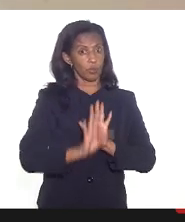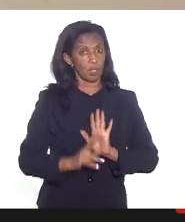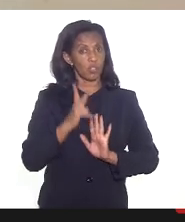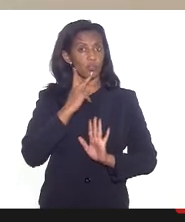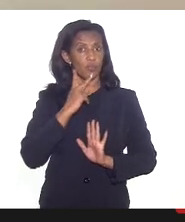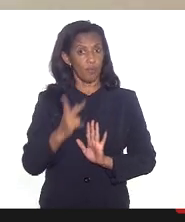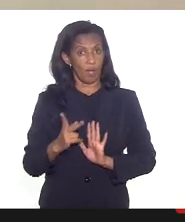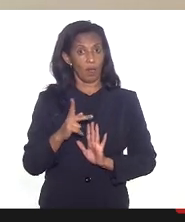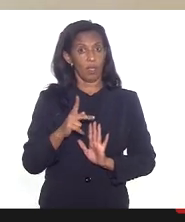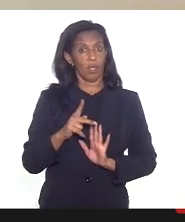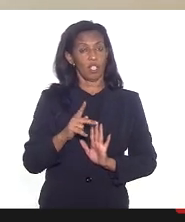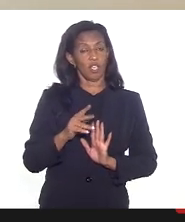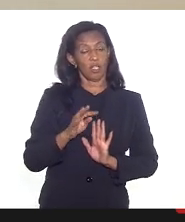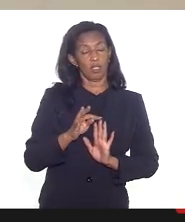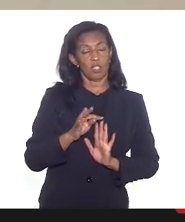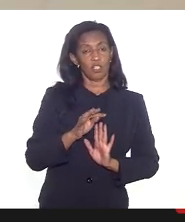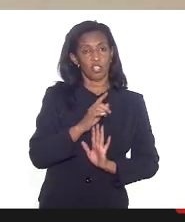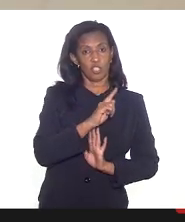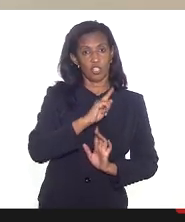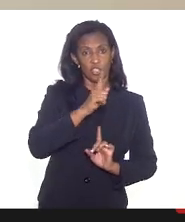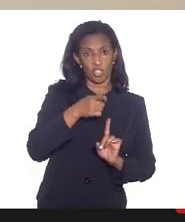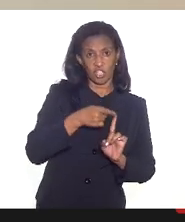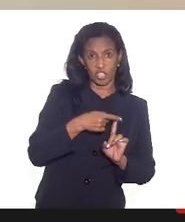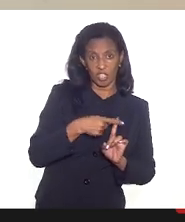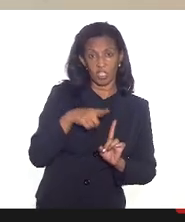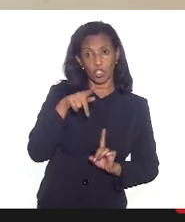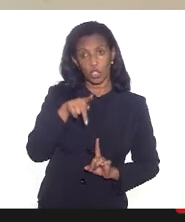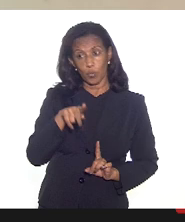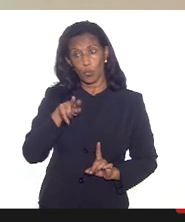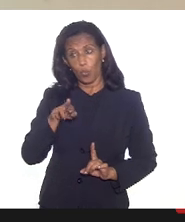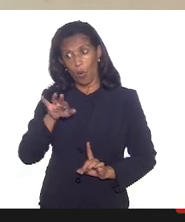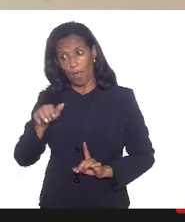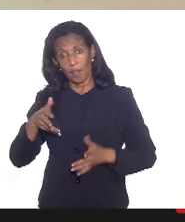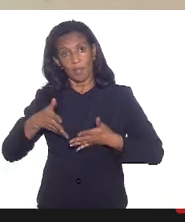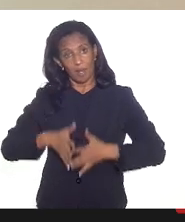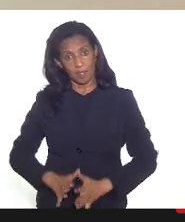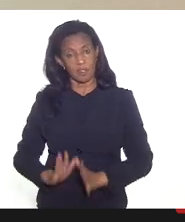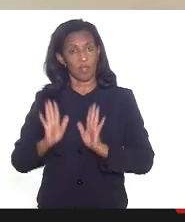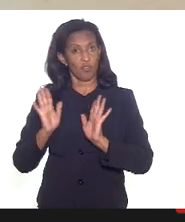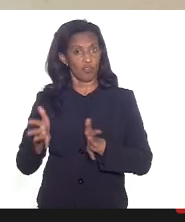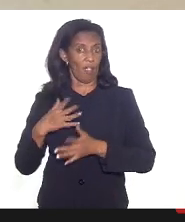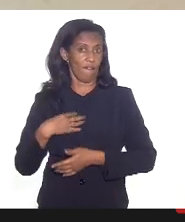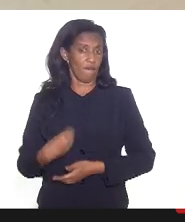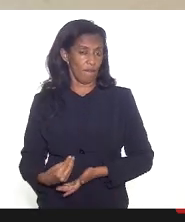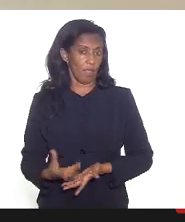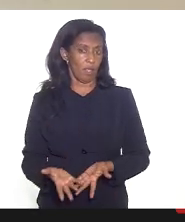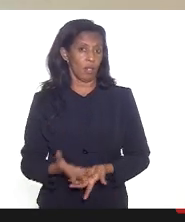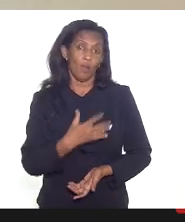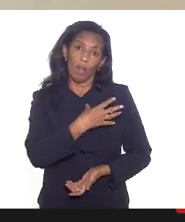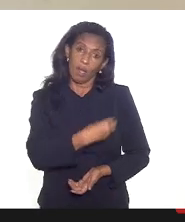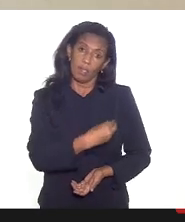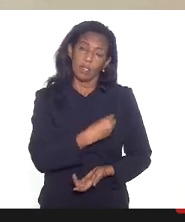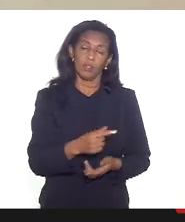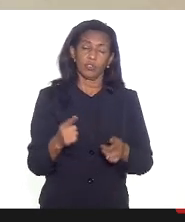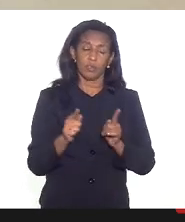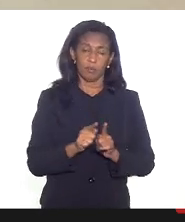gestantes e puérperas porque a gente está falando só gestantes mas é gestantes e puérperas e lactantes